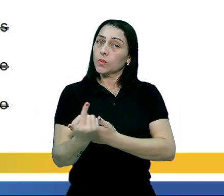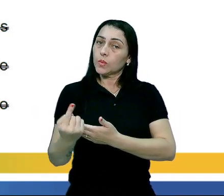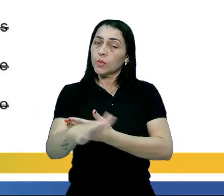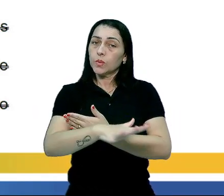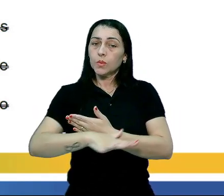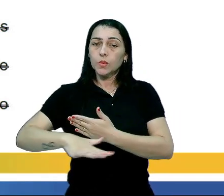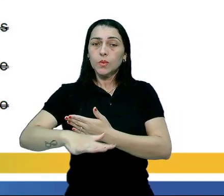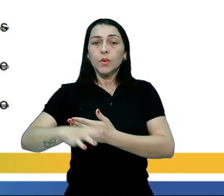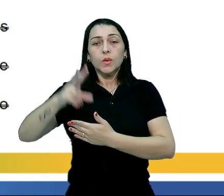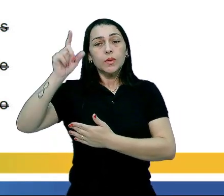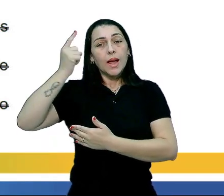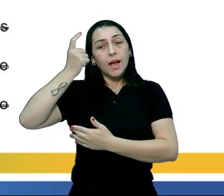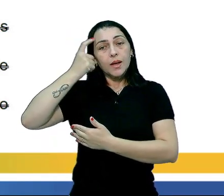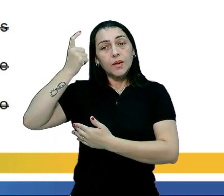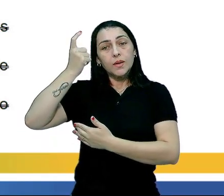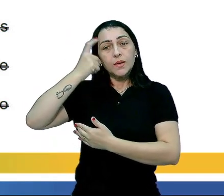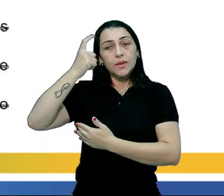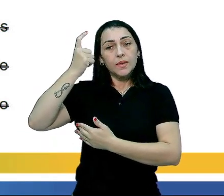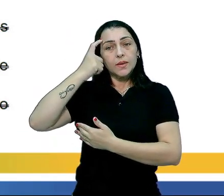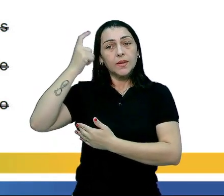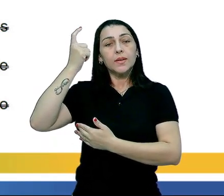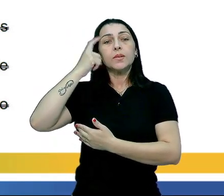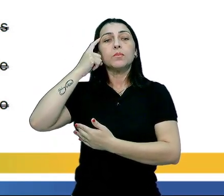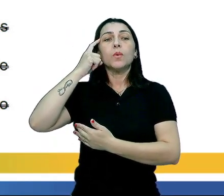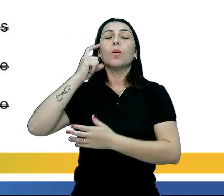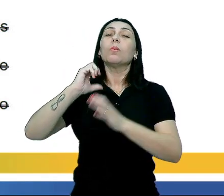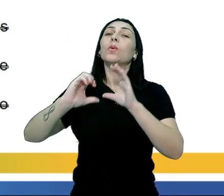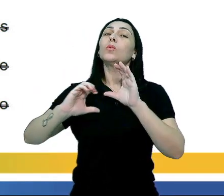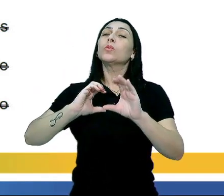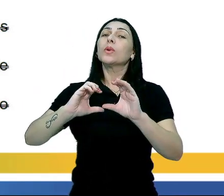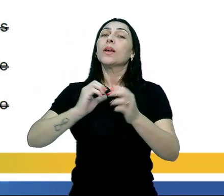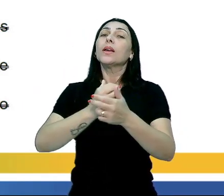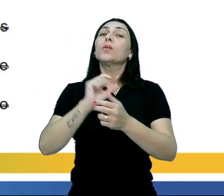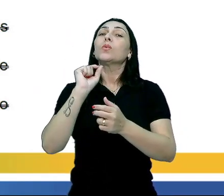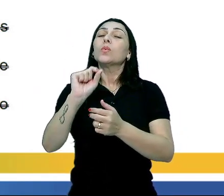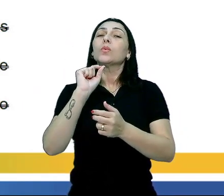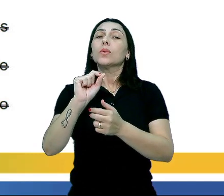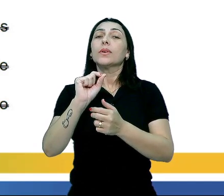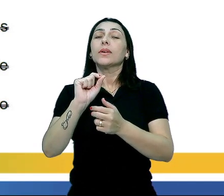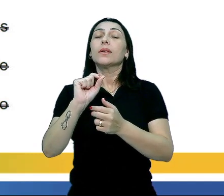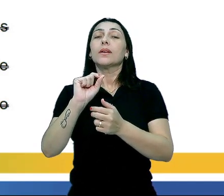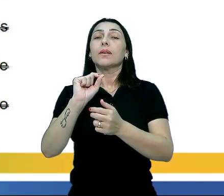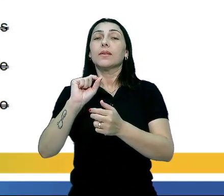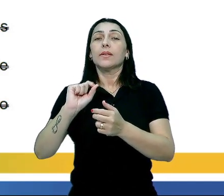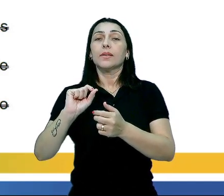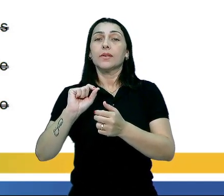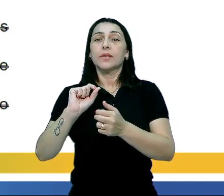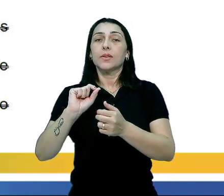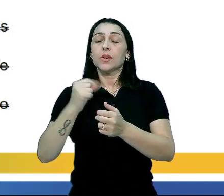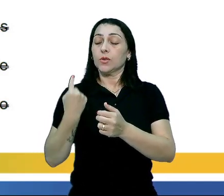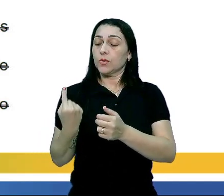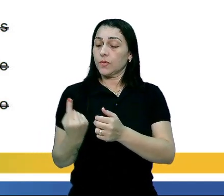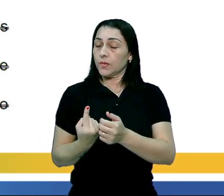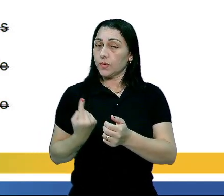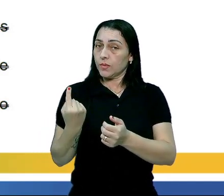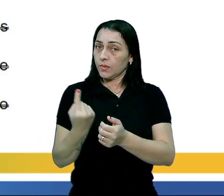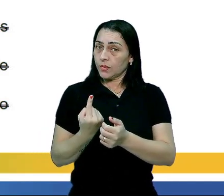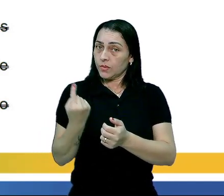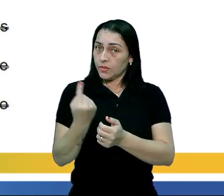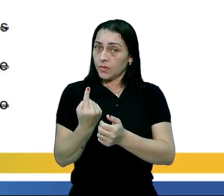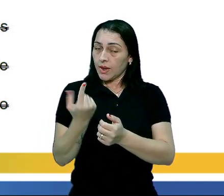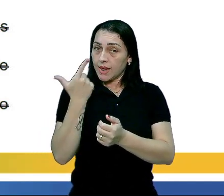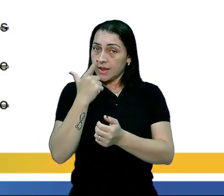racional com relação a valores. Trata-se de ações individuais,